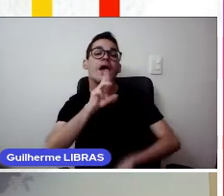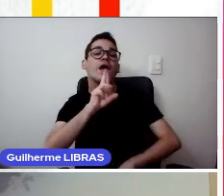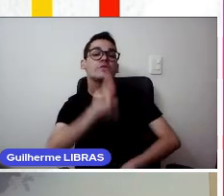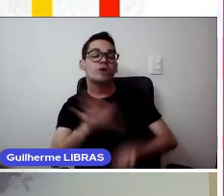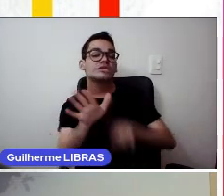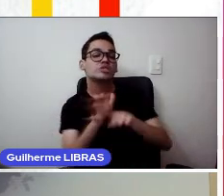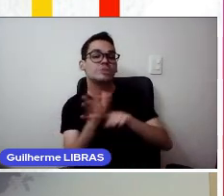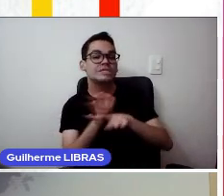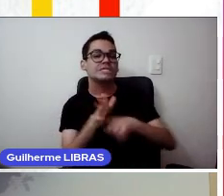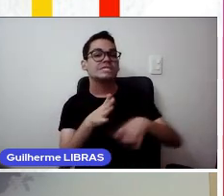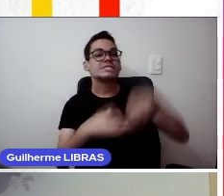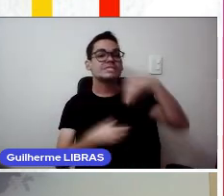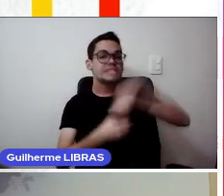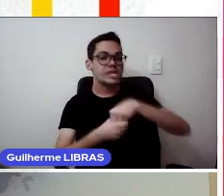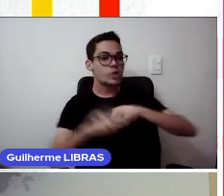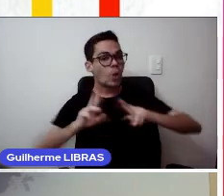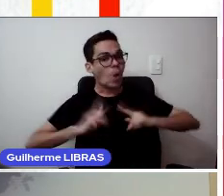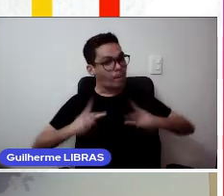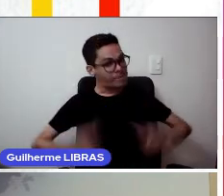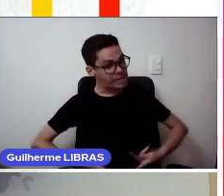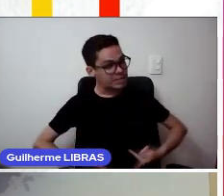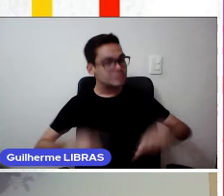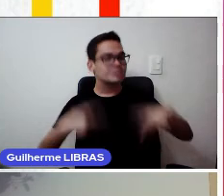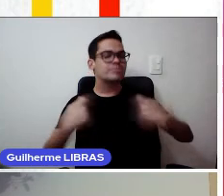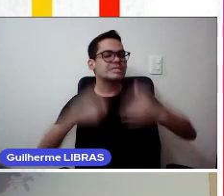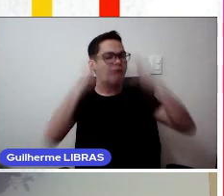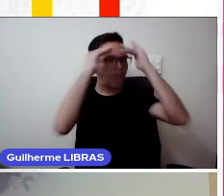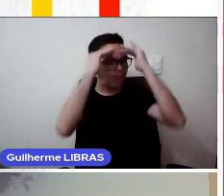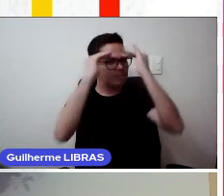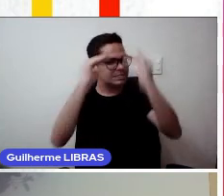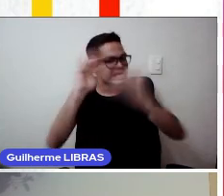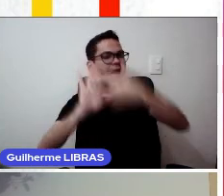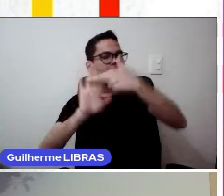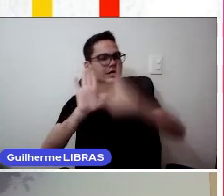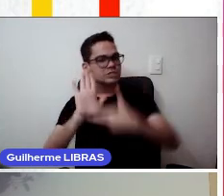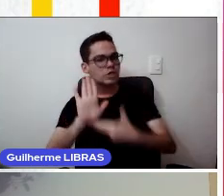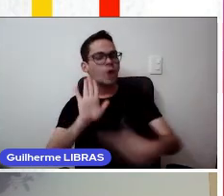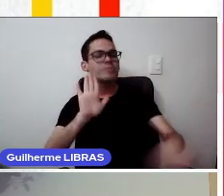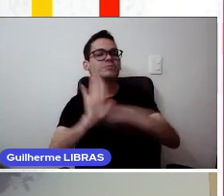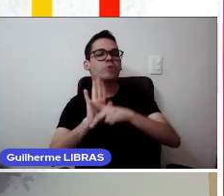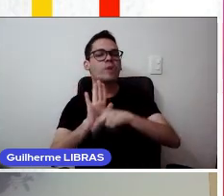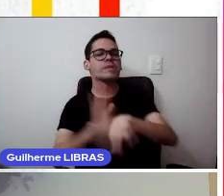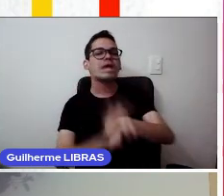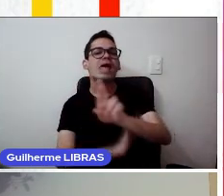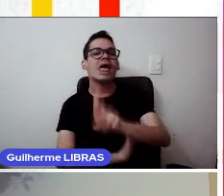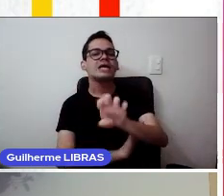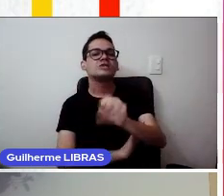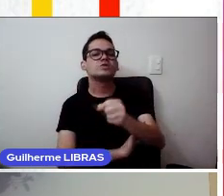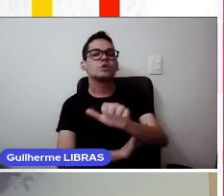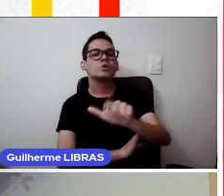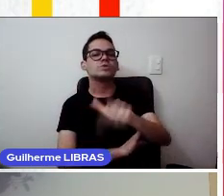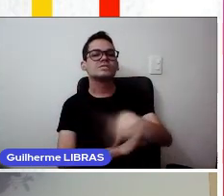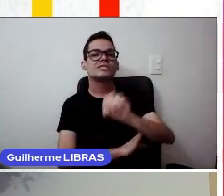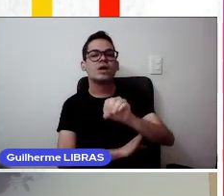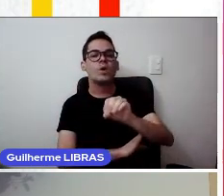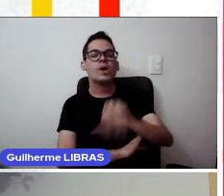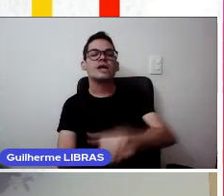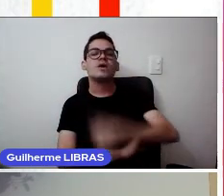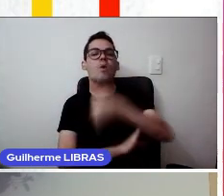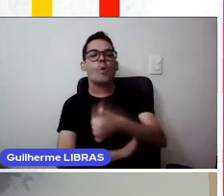humanos devem seguir as diretrizes e normas regulamentadoras da Resolução 196, de 10 de